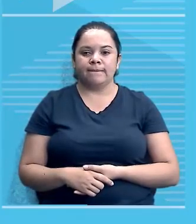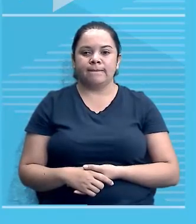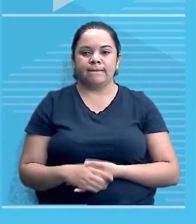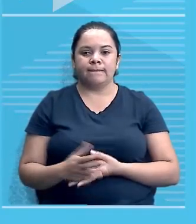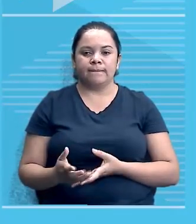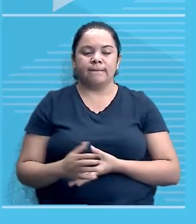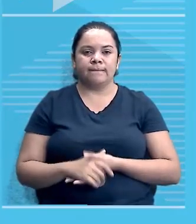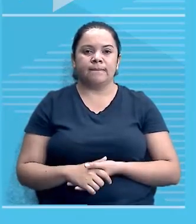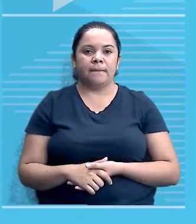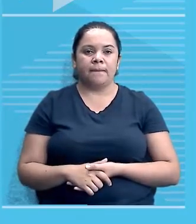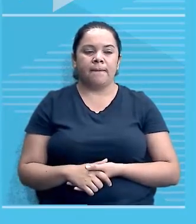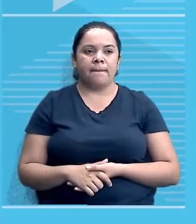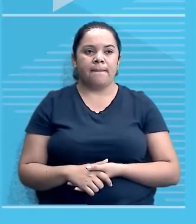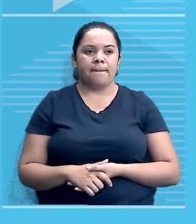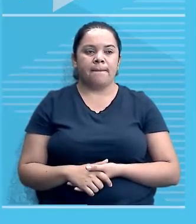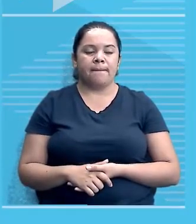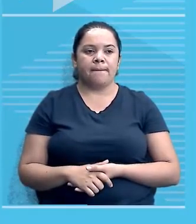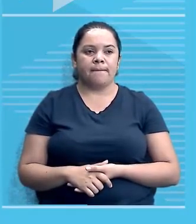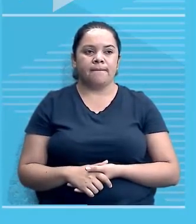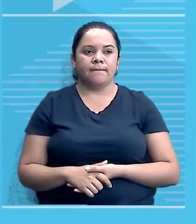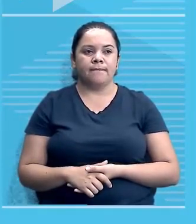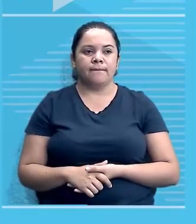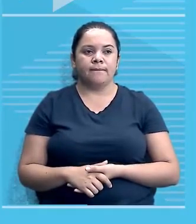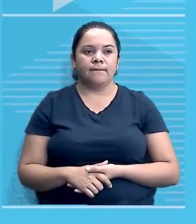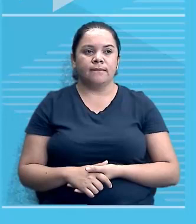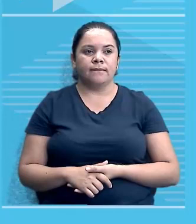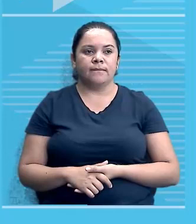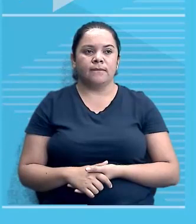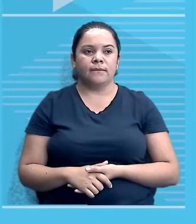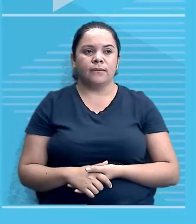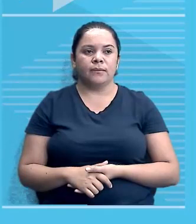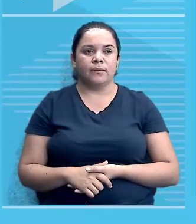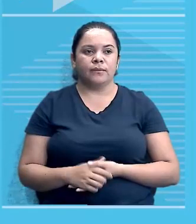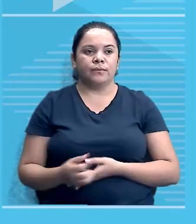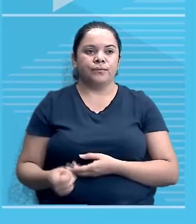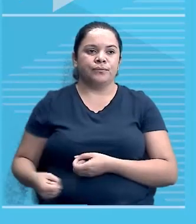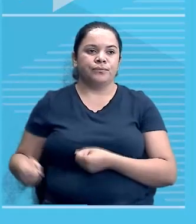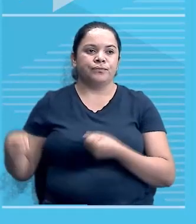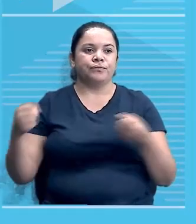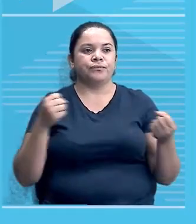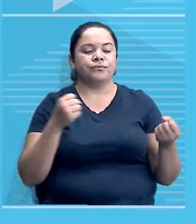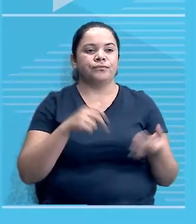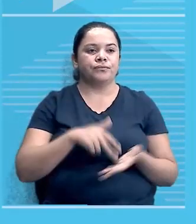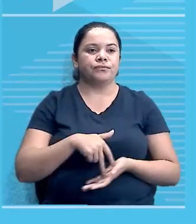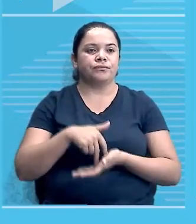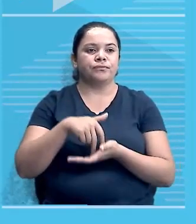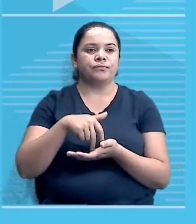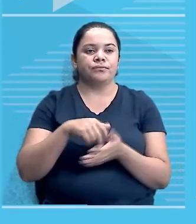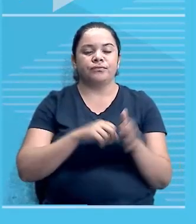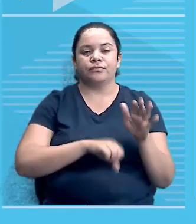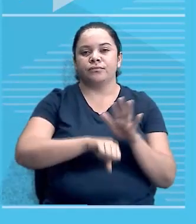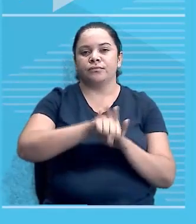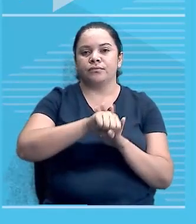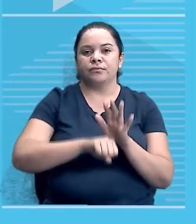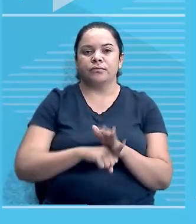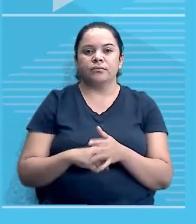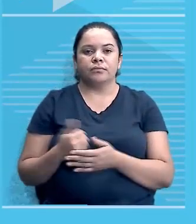seja, em outras palavras, aquela dominação que começou a ser estabelecida no século XIX,